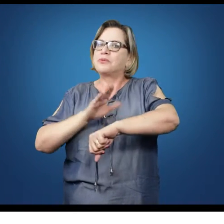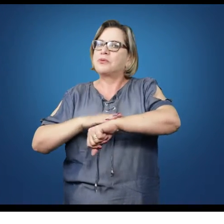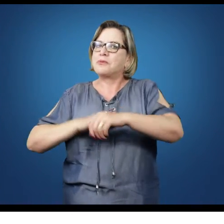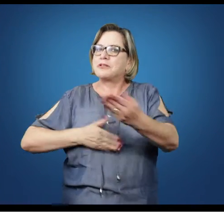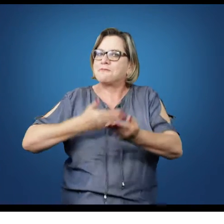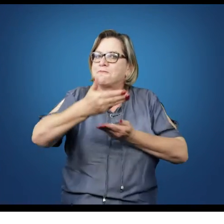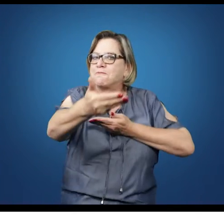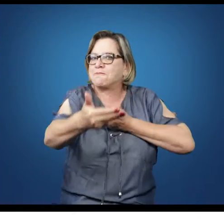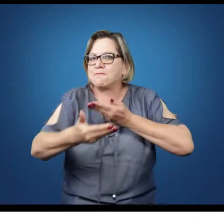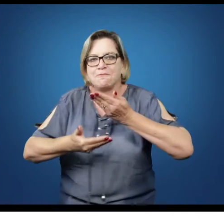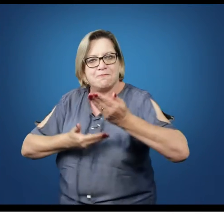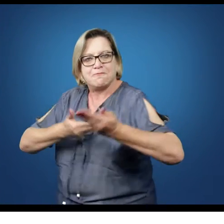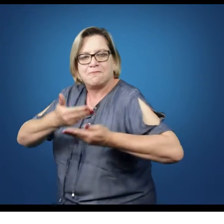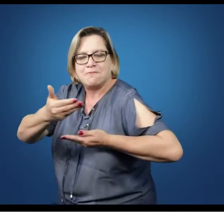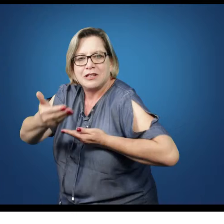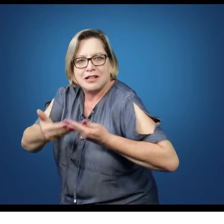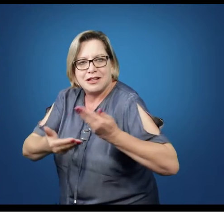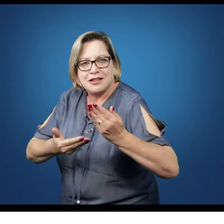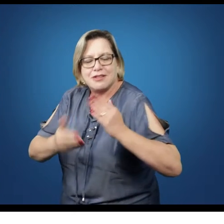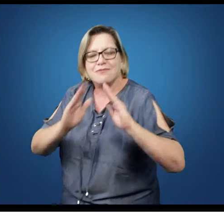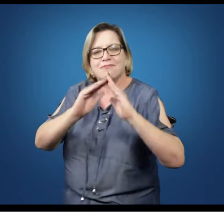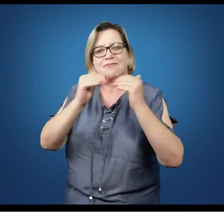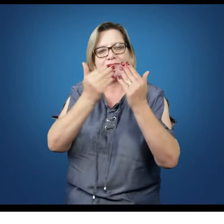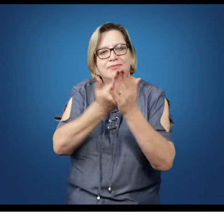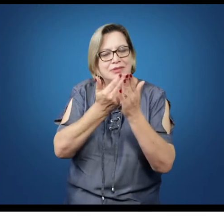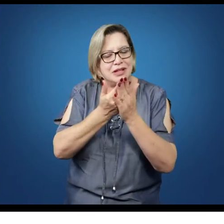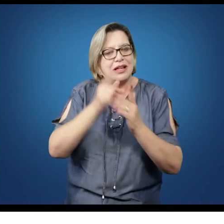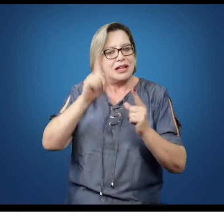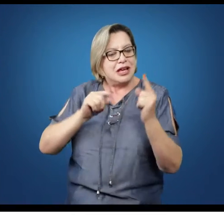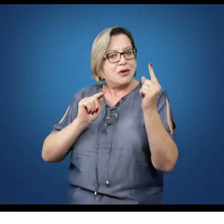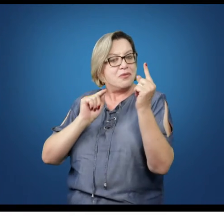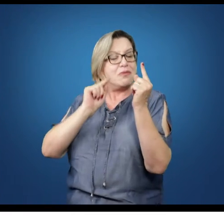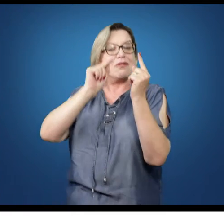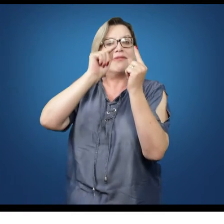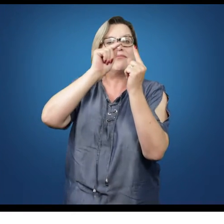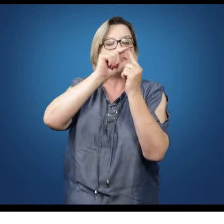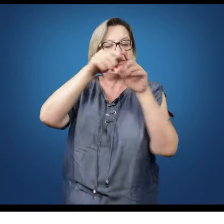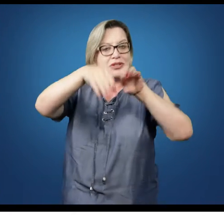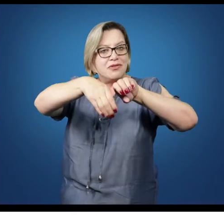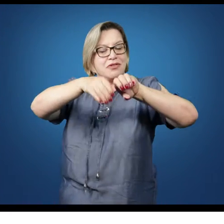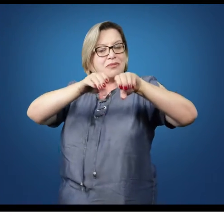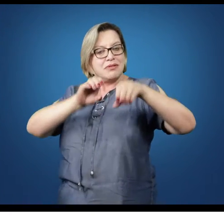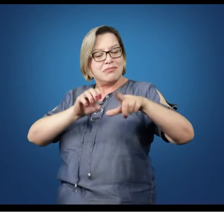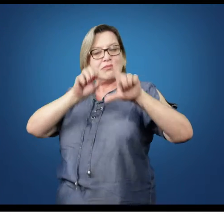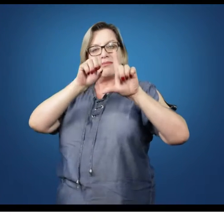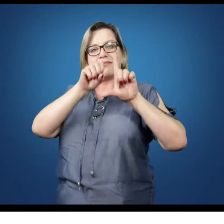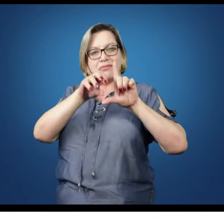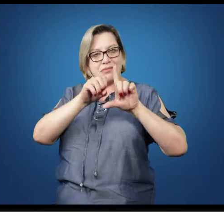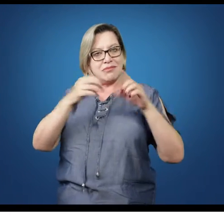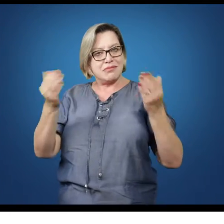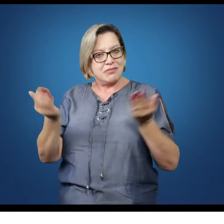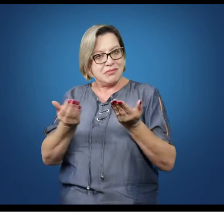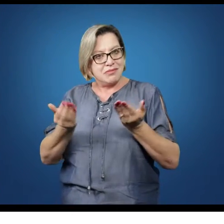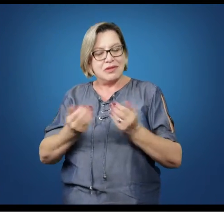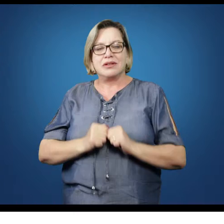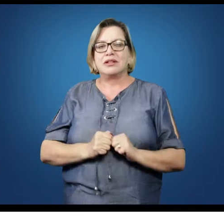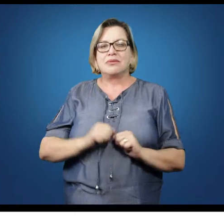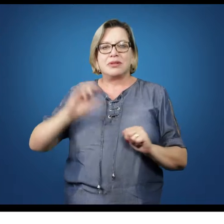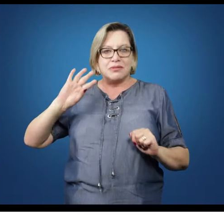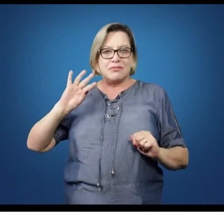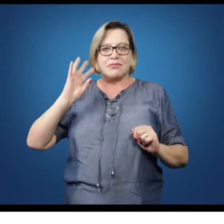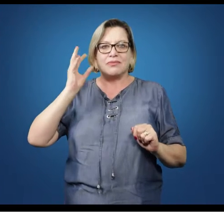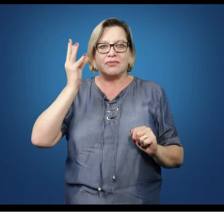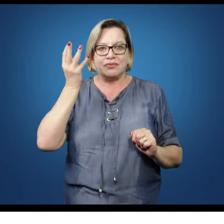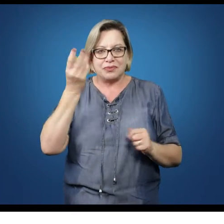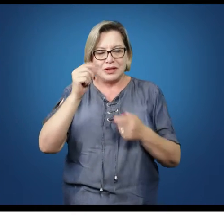interação com a comunidade escolar, que é o grande intuito da formação de docentes nos dias de hoje. Então, para que isso se realize,